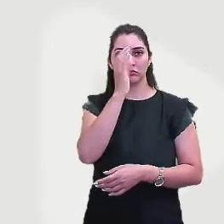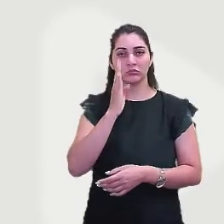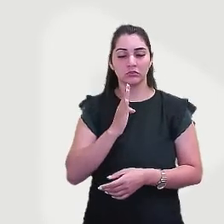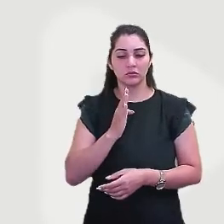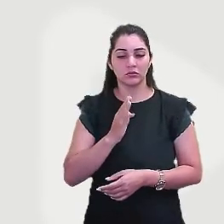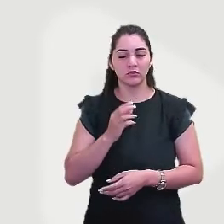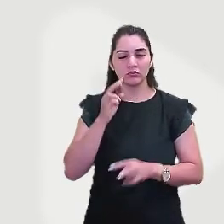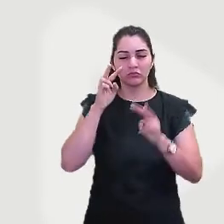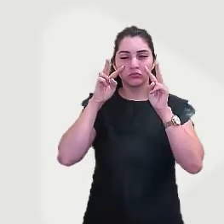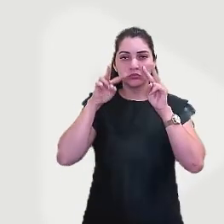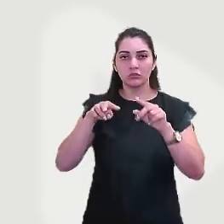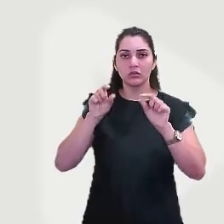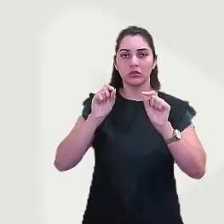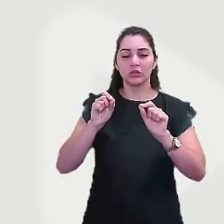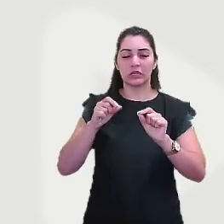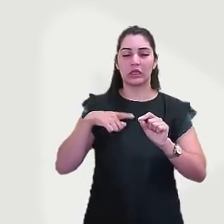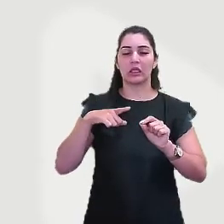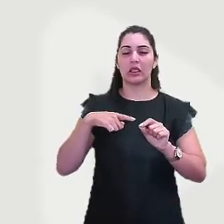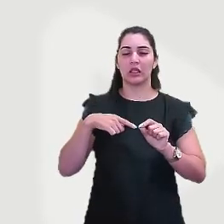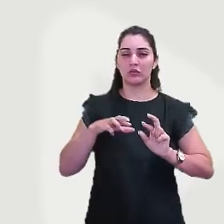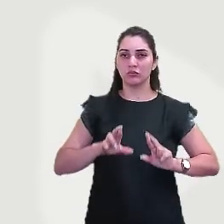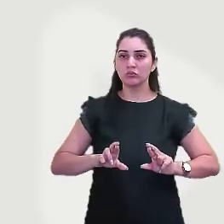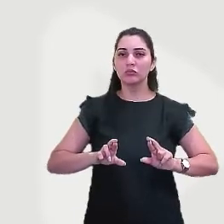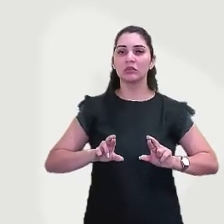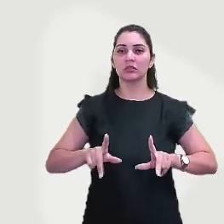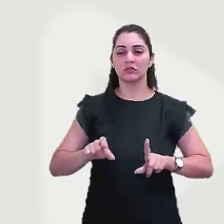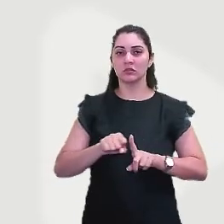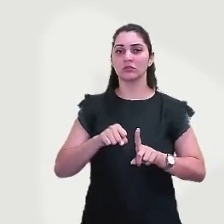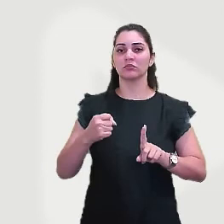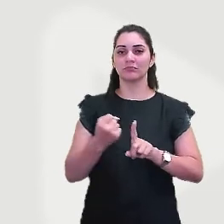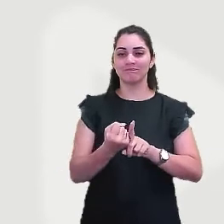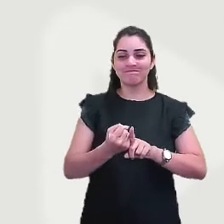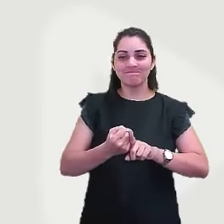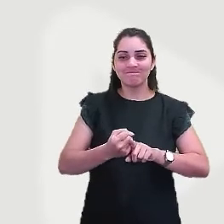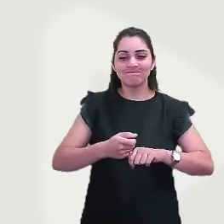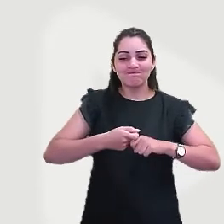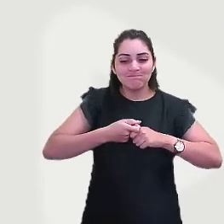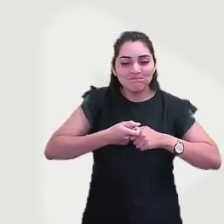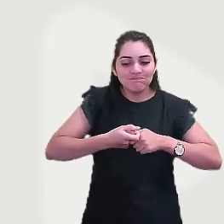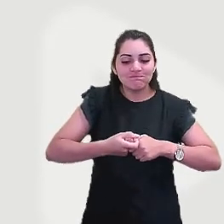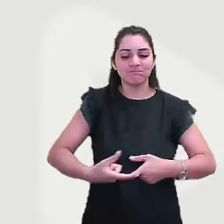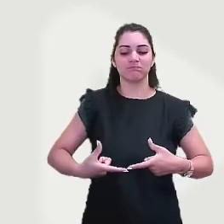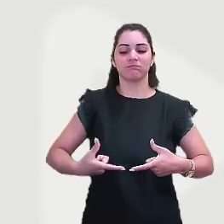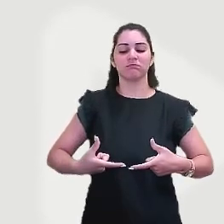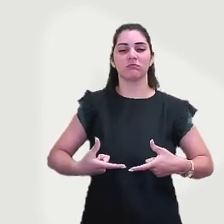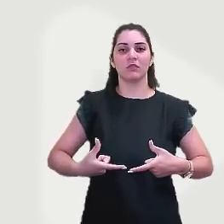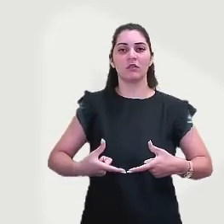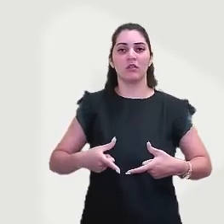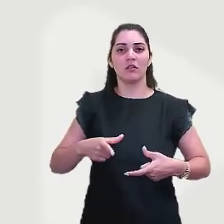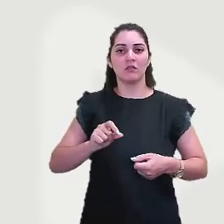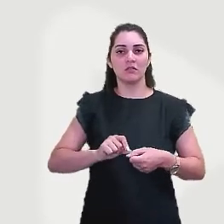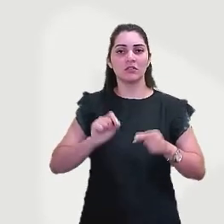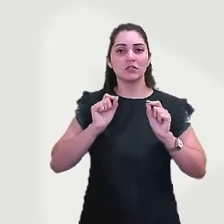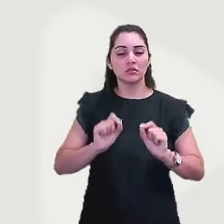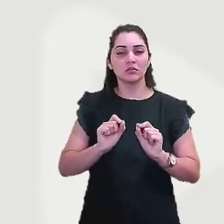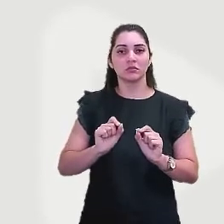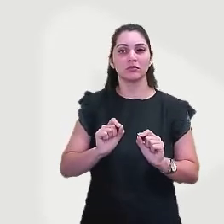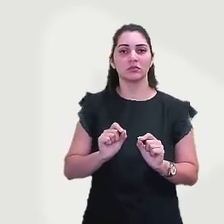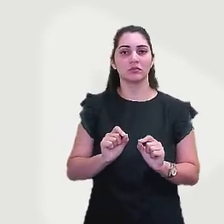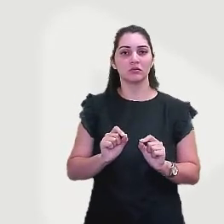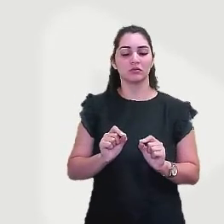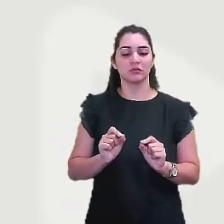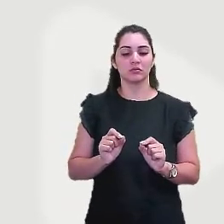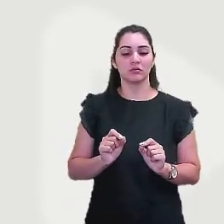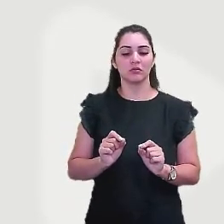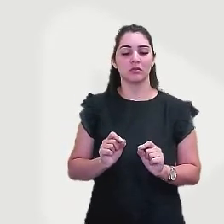há uma desigualdade social muito grande, né? Que vai fazer com que quem tem o dinheiro mais para